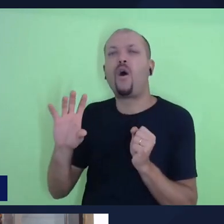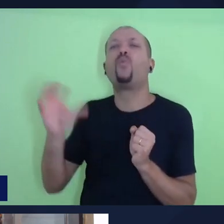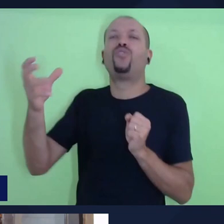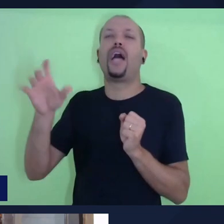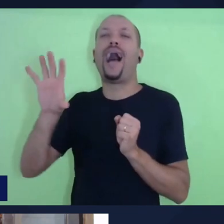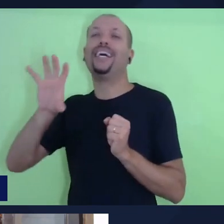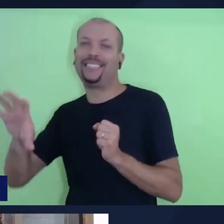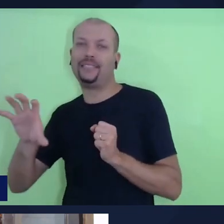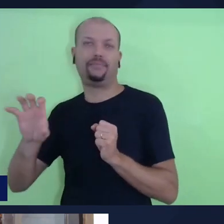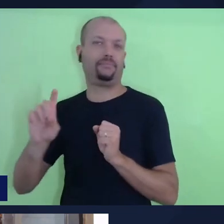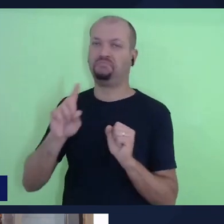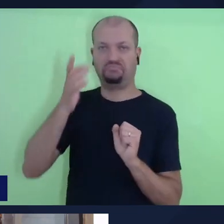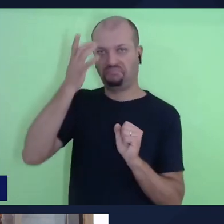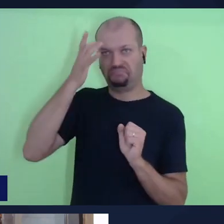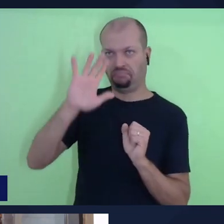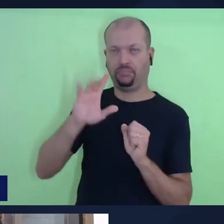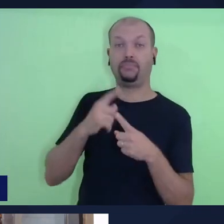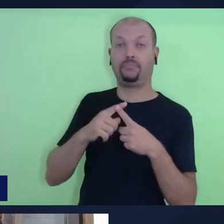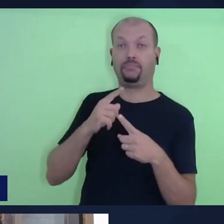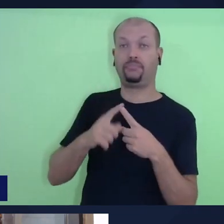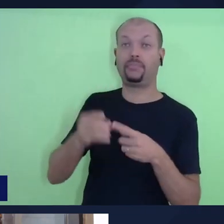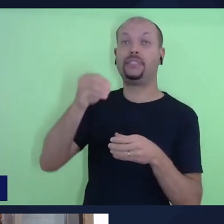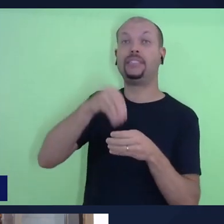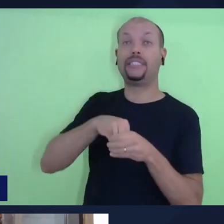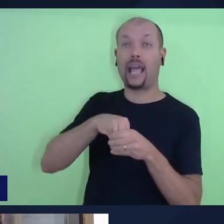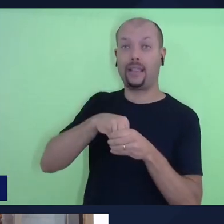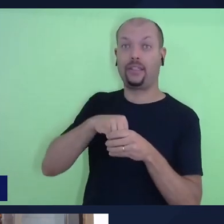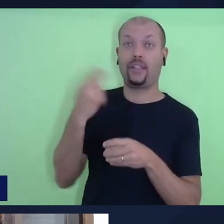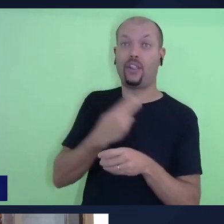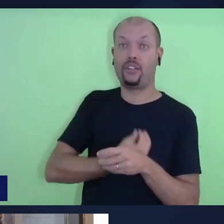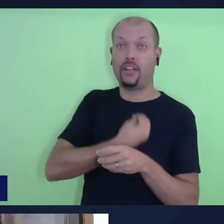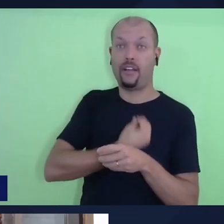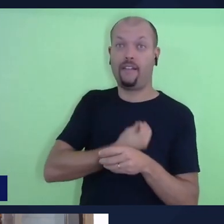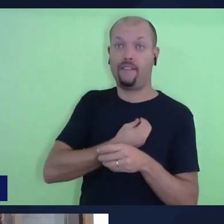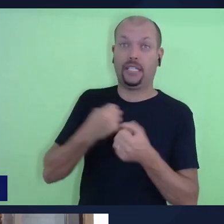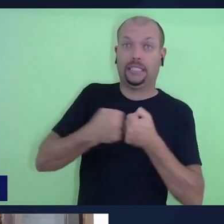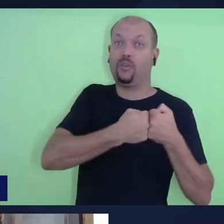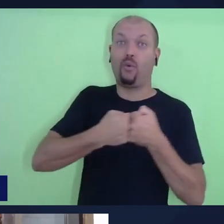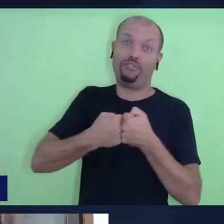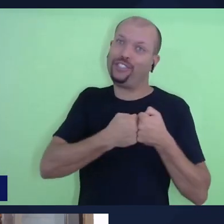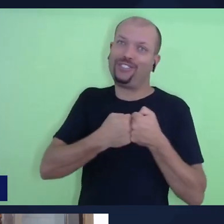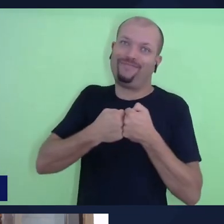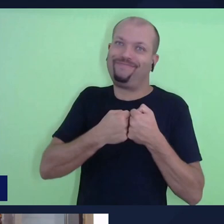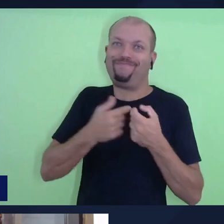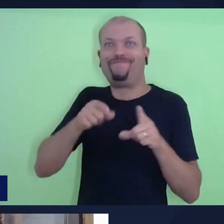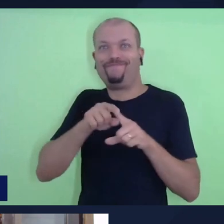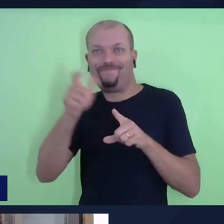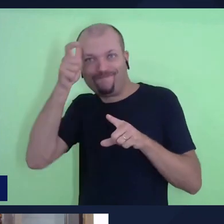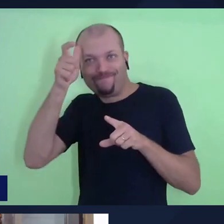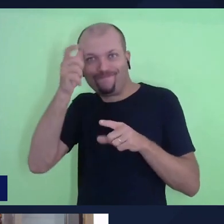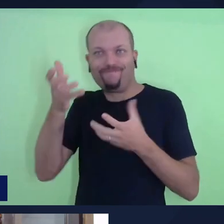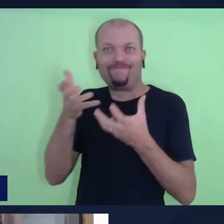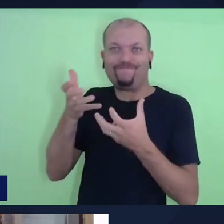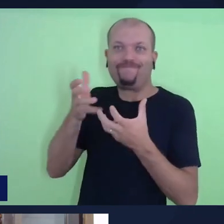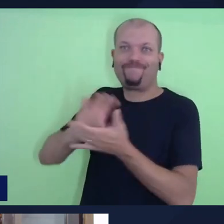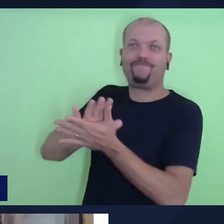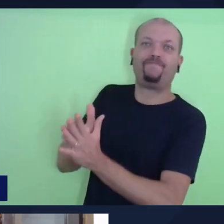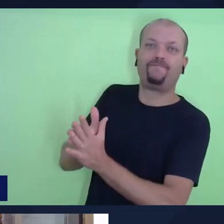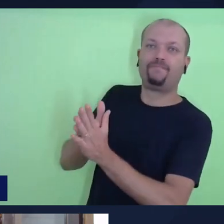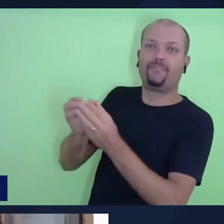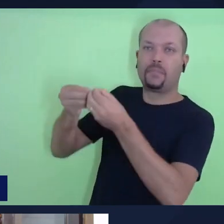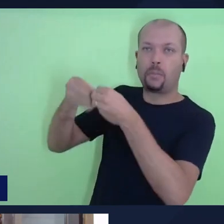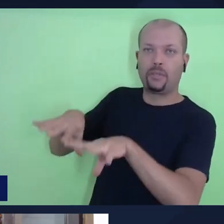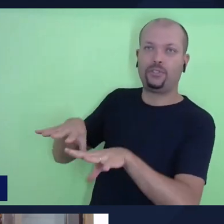desse jeito. Por quê? Porque existe dentro dos bastidores a guerra entre o bem e o mal. Salomão diz, se